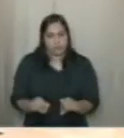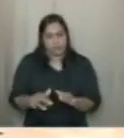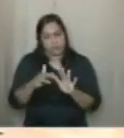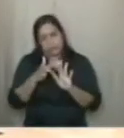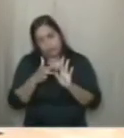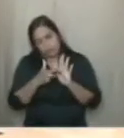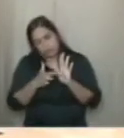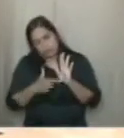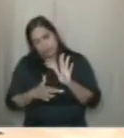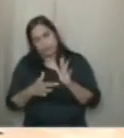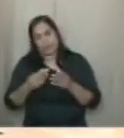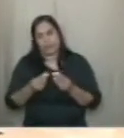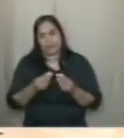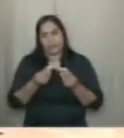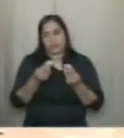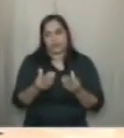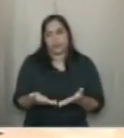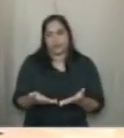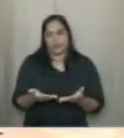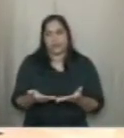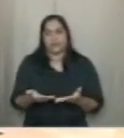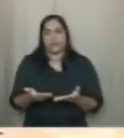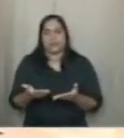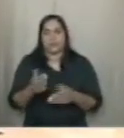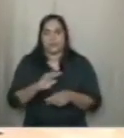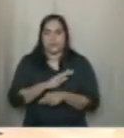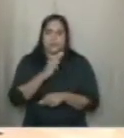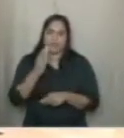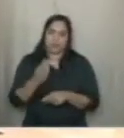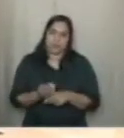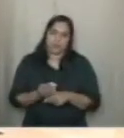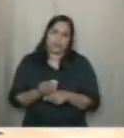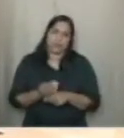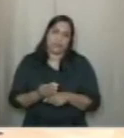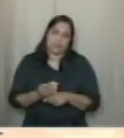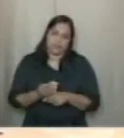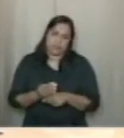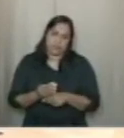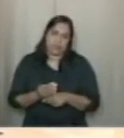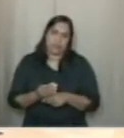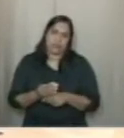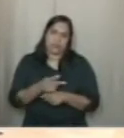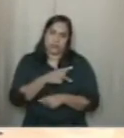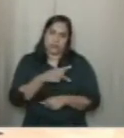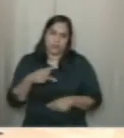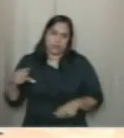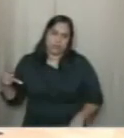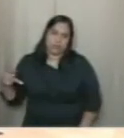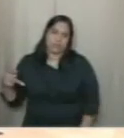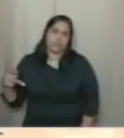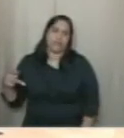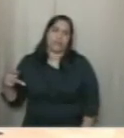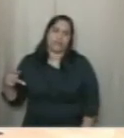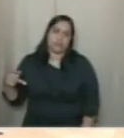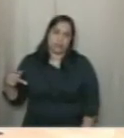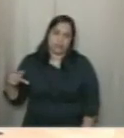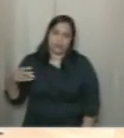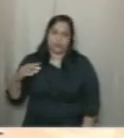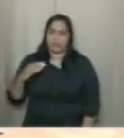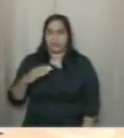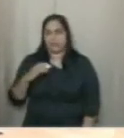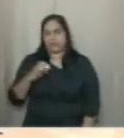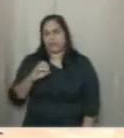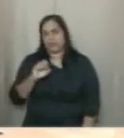que a gente entregou a essa Casa, V. Exª, entregamos ao presidente também da SESURB,